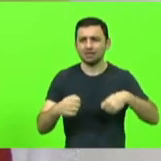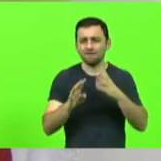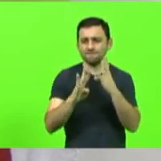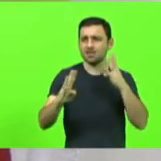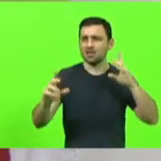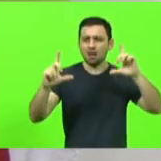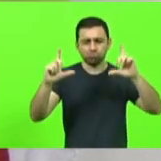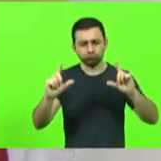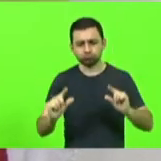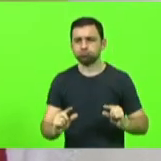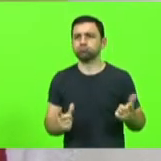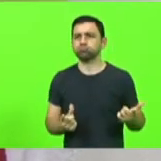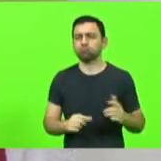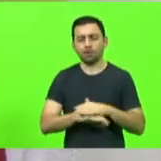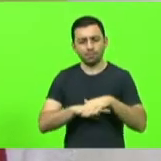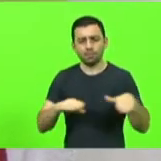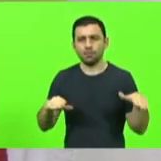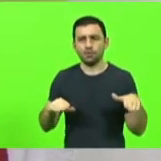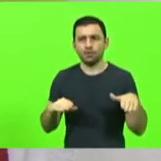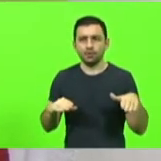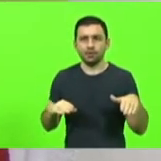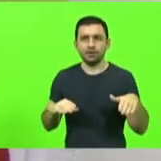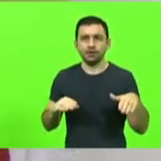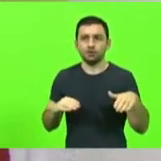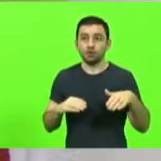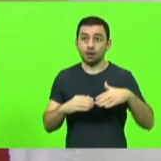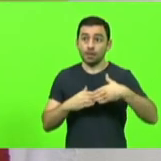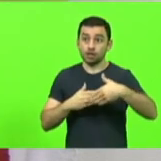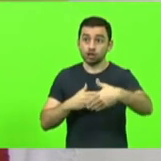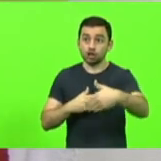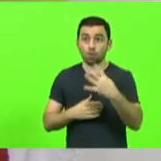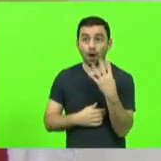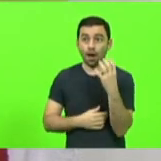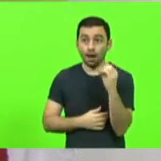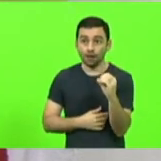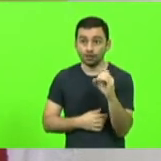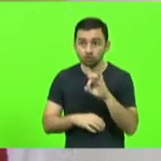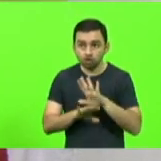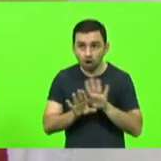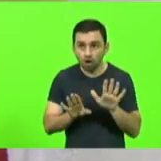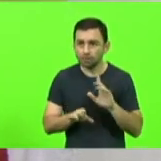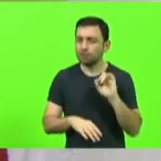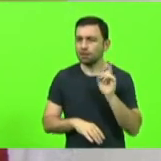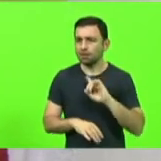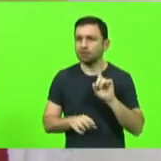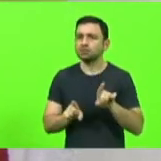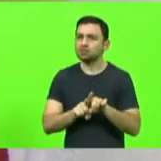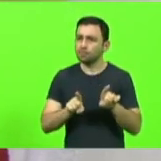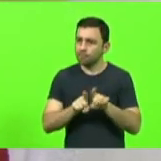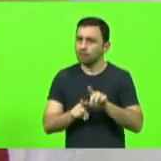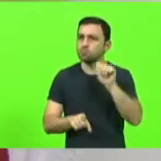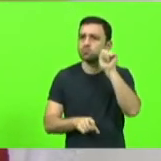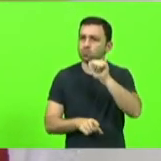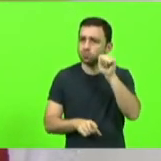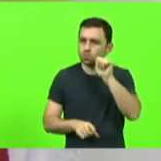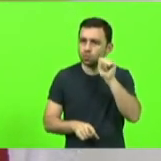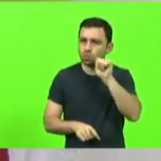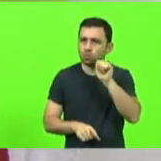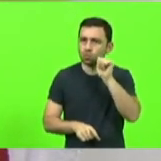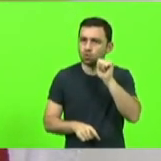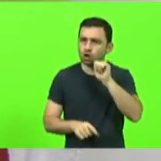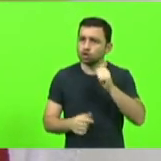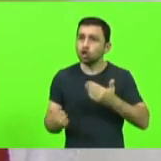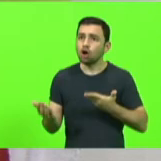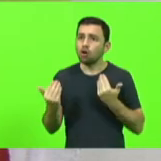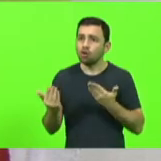também não só a partir dos 40 anos mas que também as mulheres mais